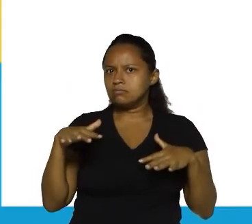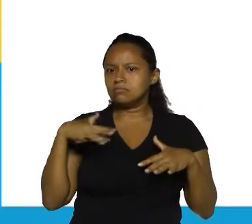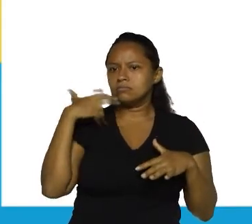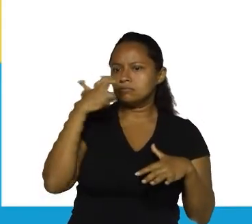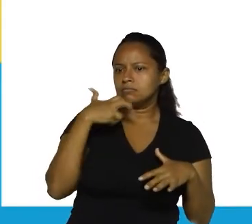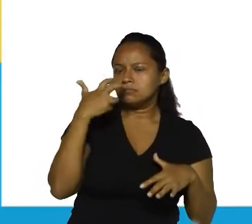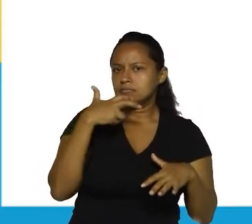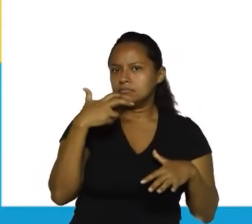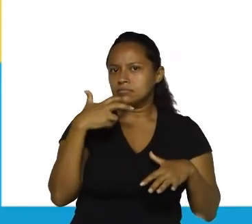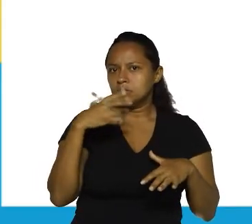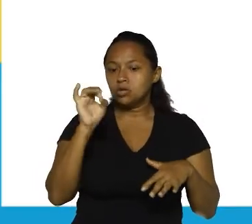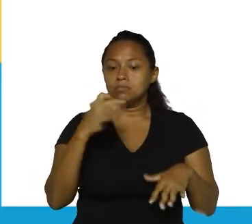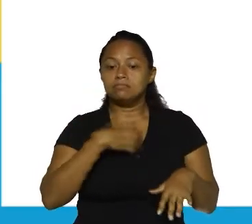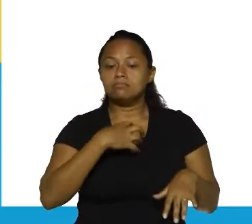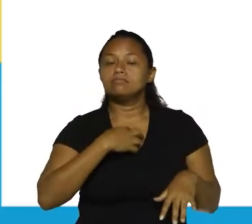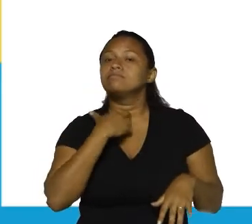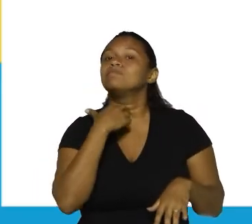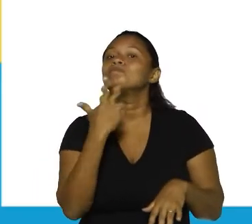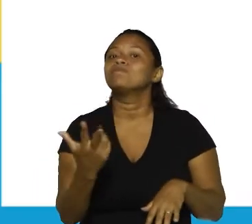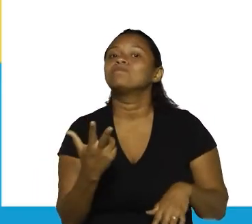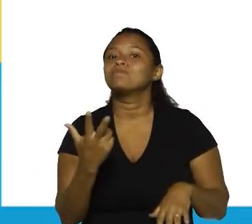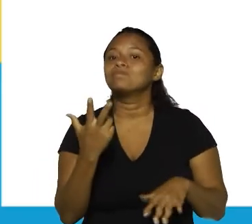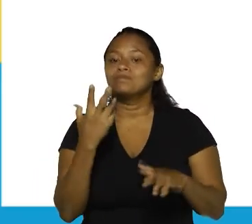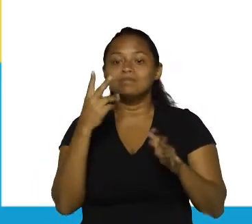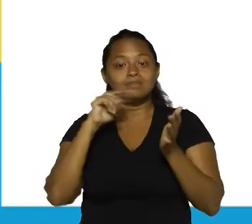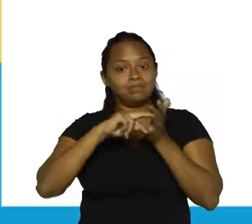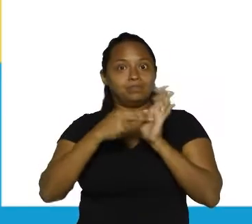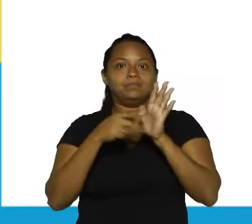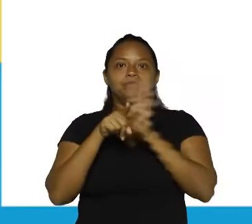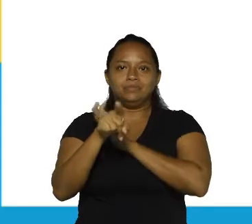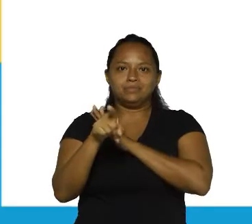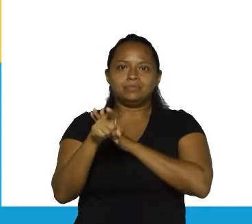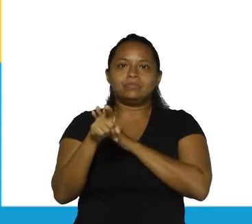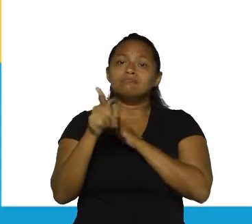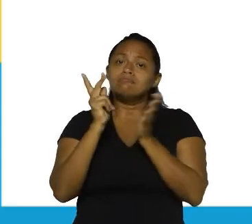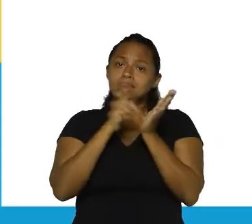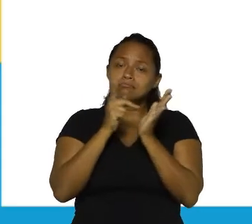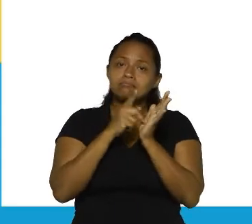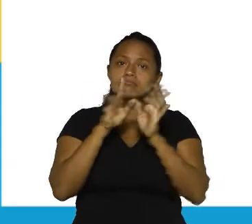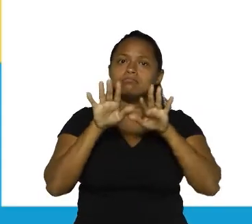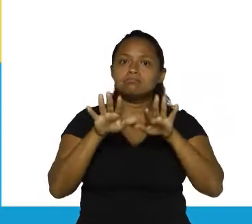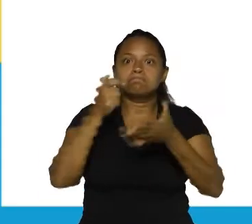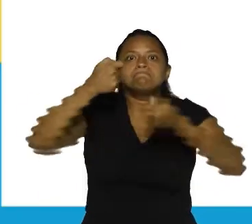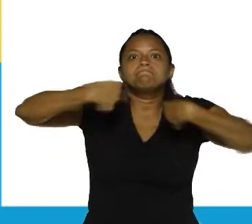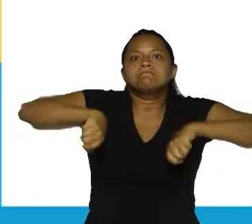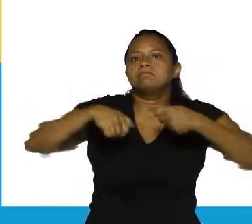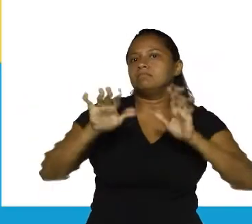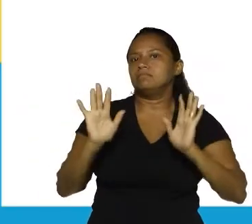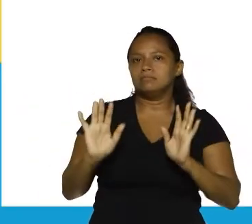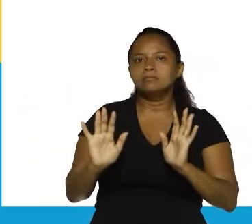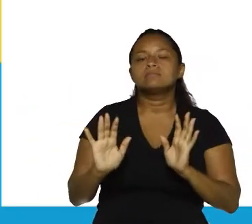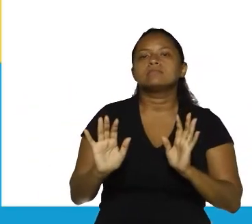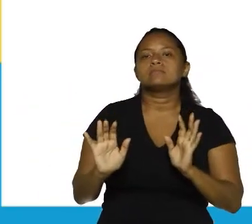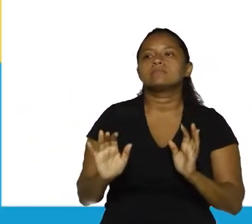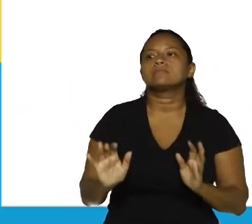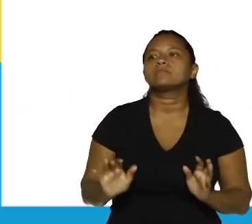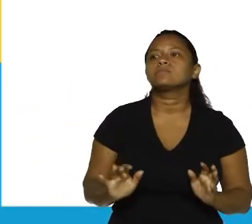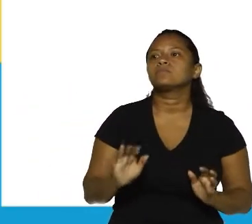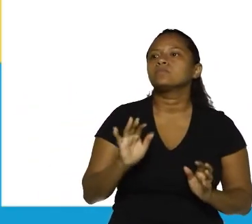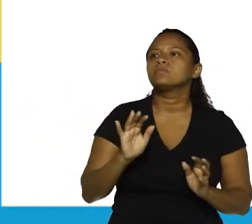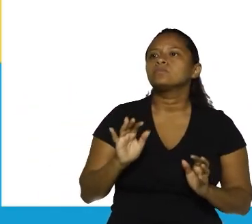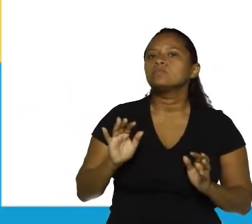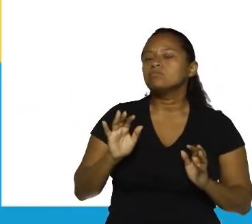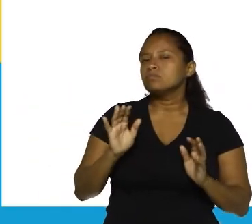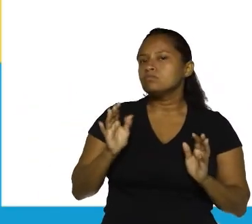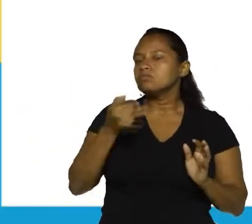oralidade, aquela entonação própria de uma pergunta. Em partes, isso é verdade. Mas não é necessariamente. Certo? Quando